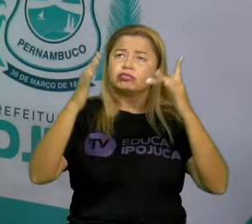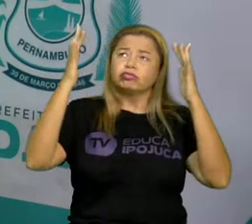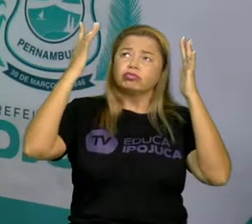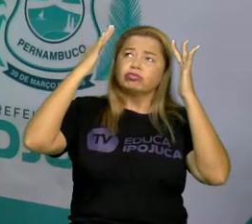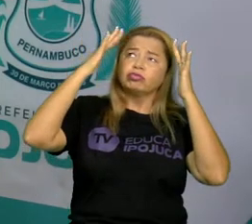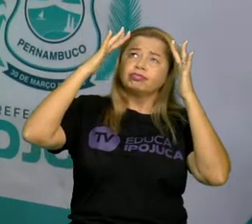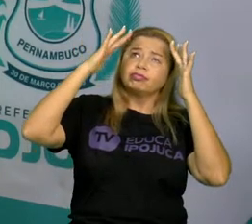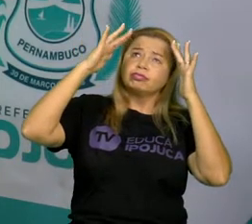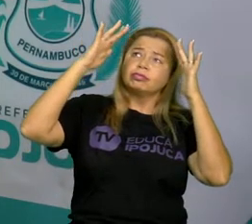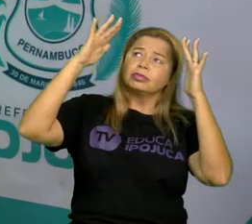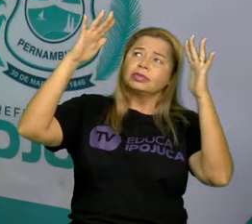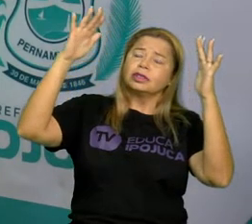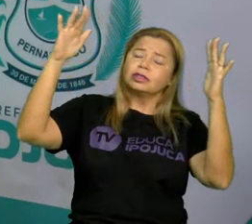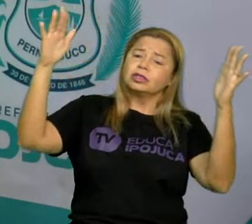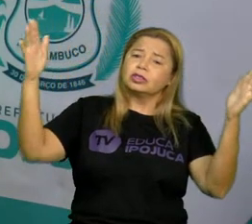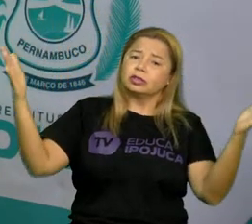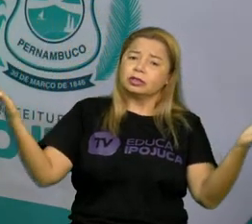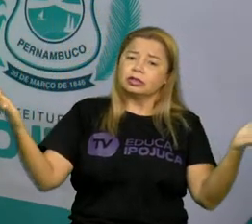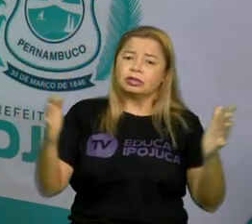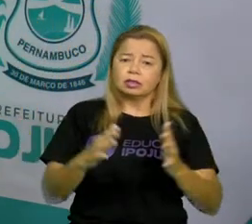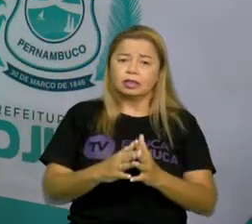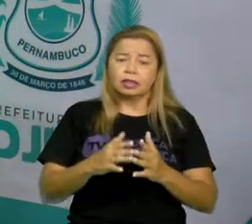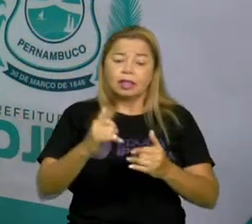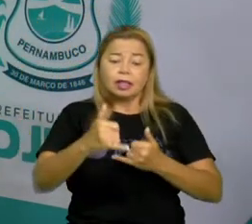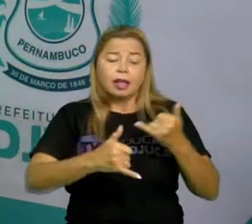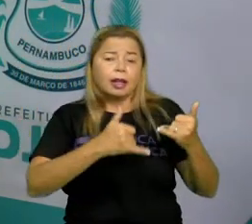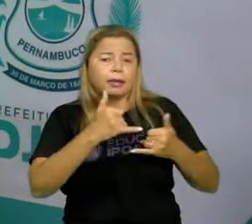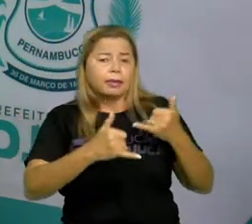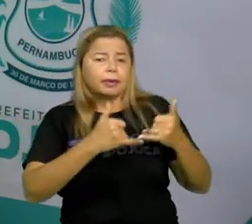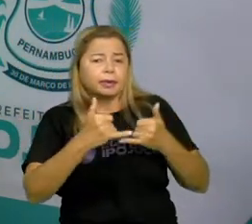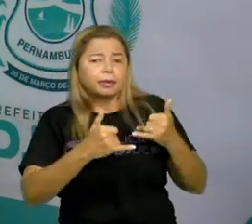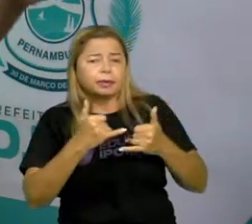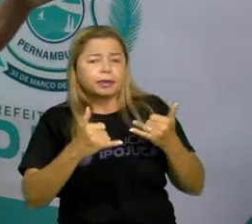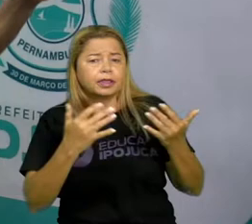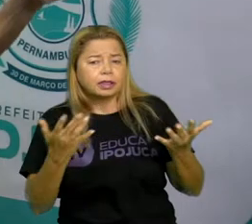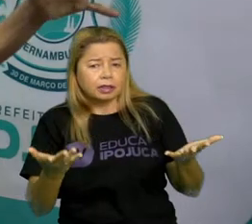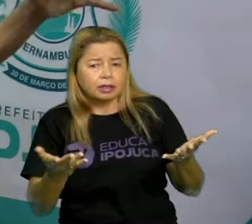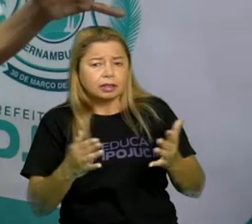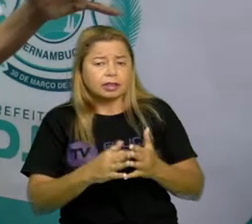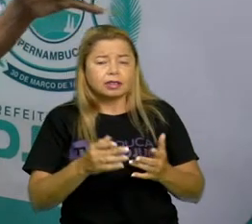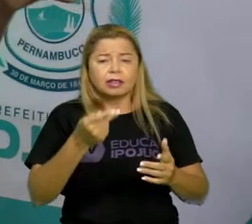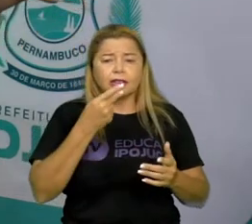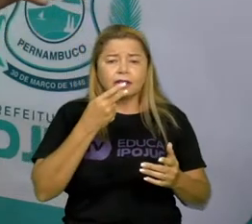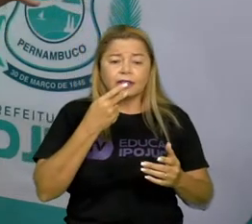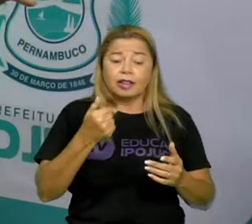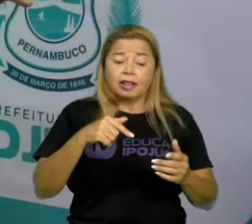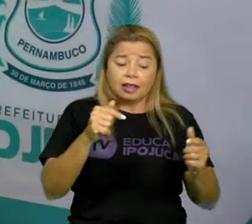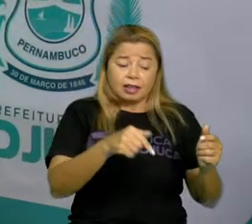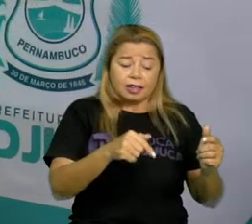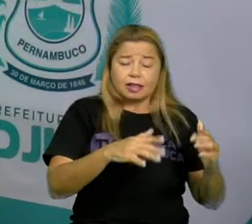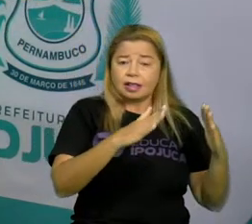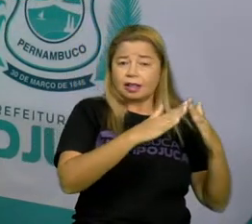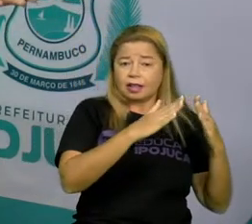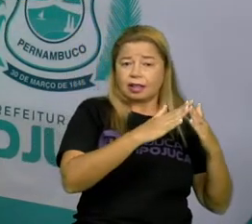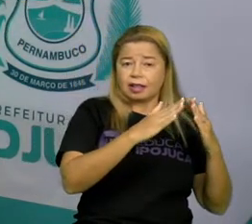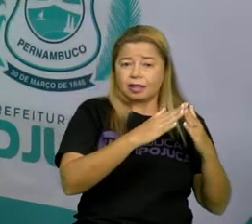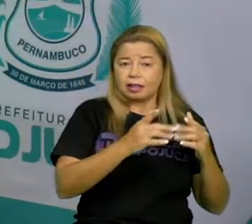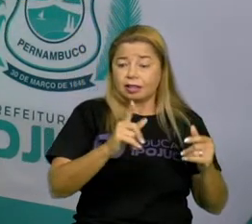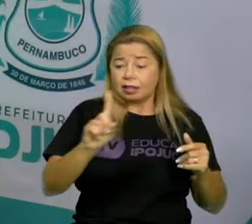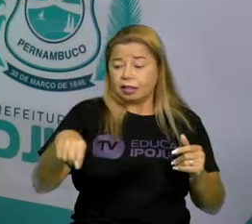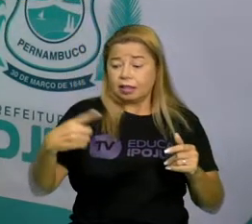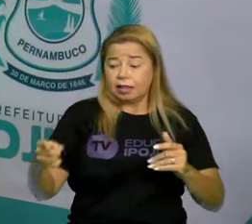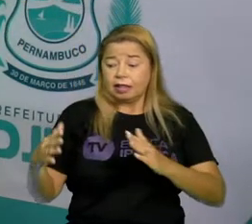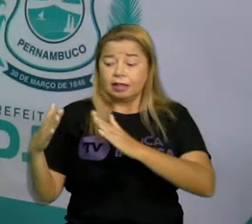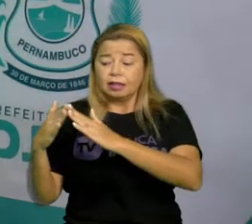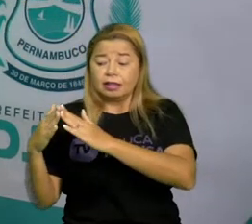faz quando está brincando. Essa aqui é minha casa. Aquela ali é a sua casa. Aí são casas que